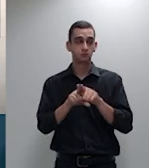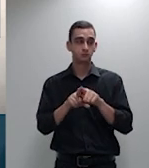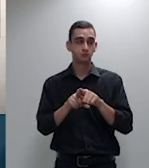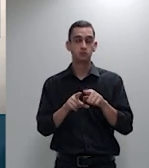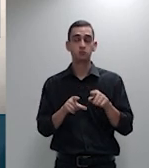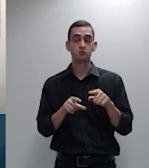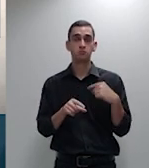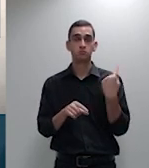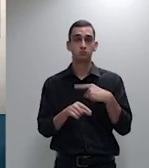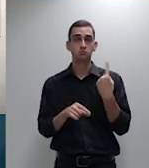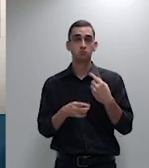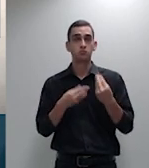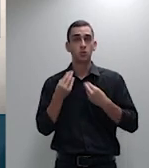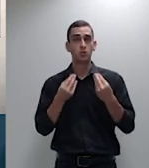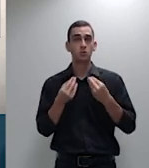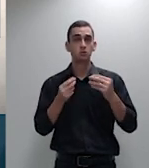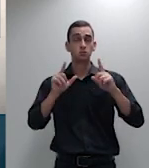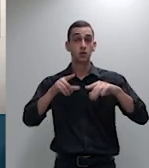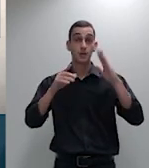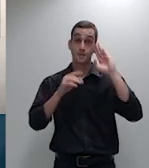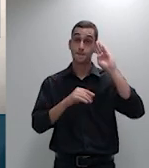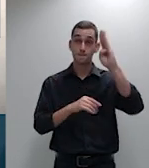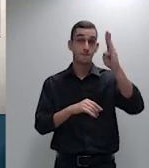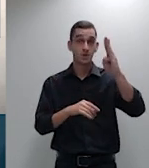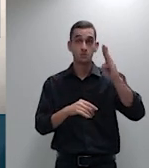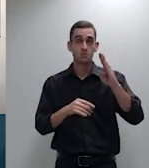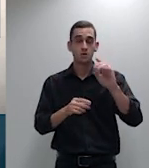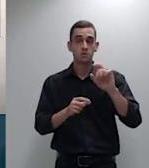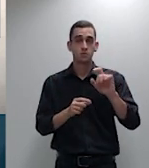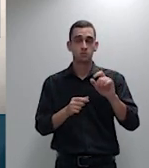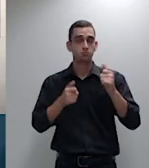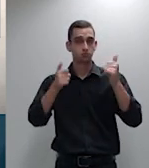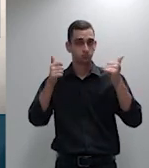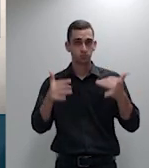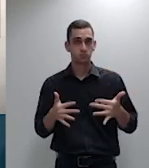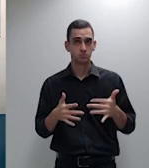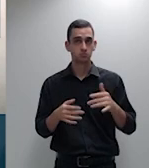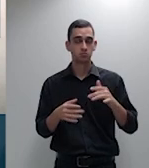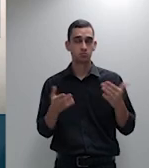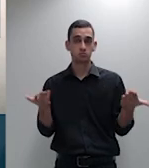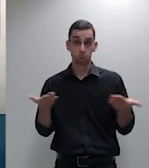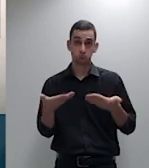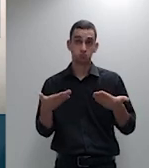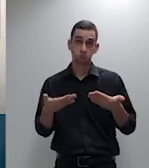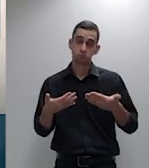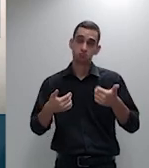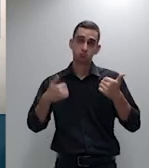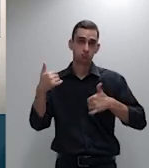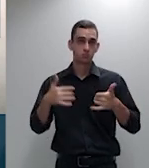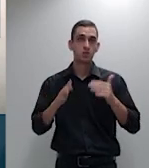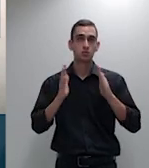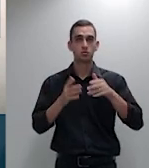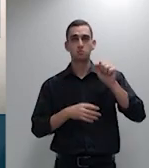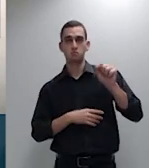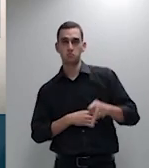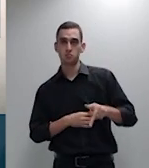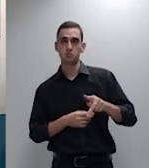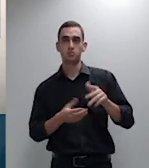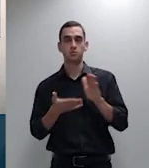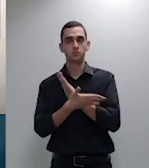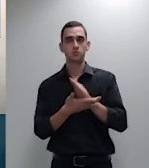principalmente faço considerações sobre o caso concreto aqui aposentados idosos hipervulneráveis que